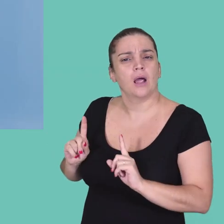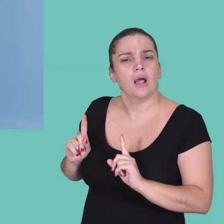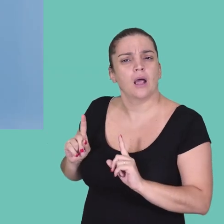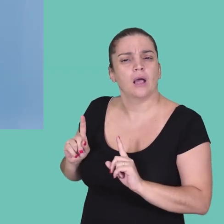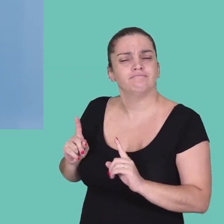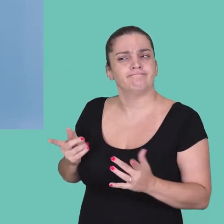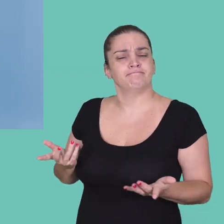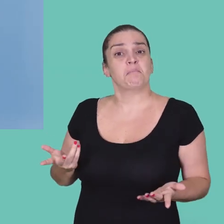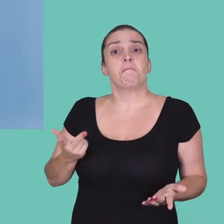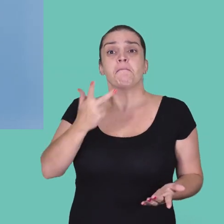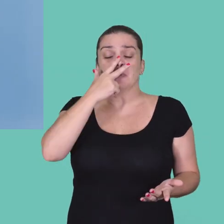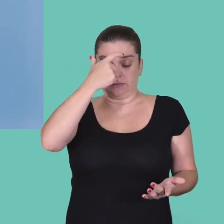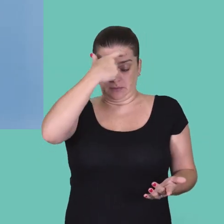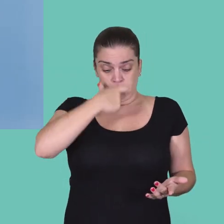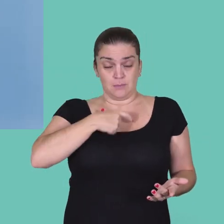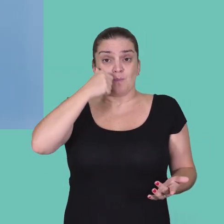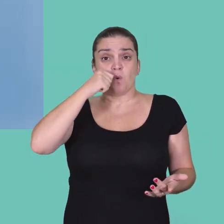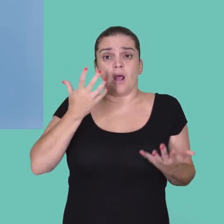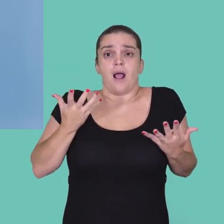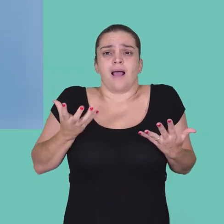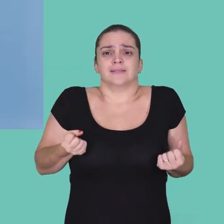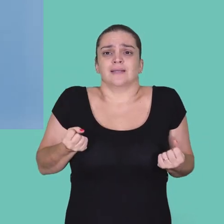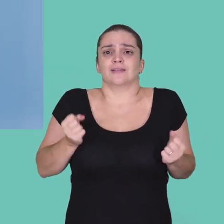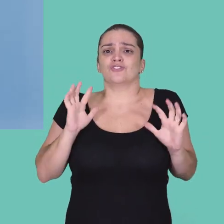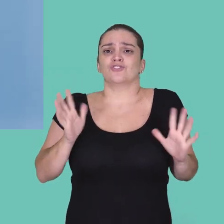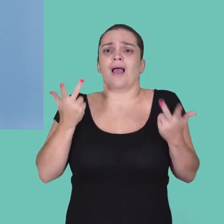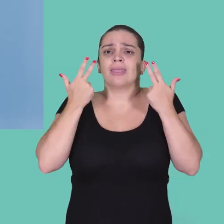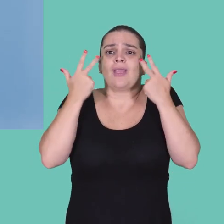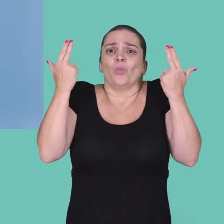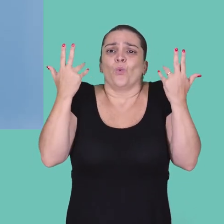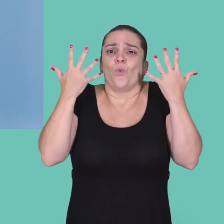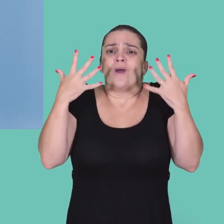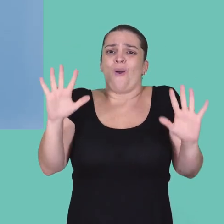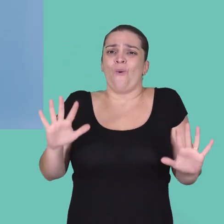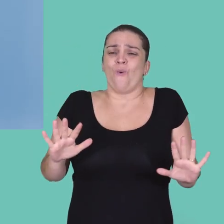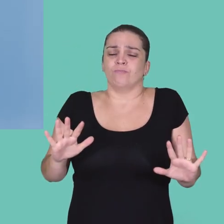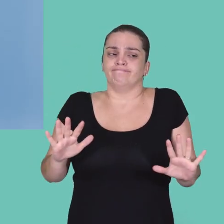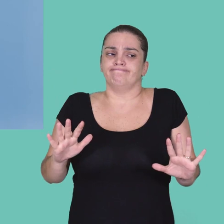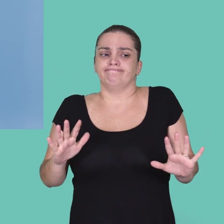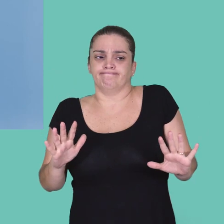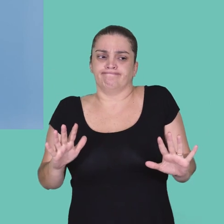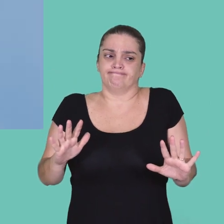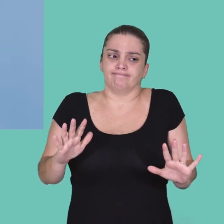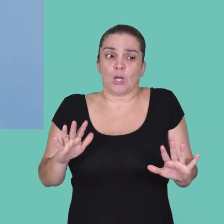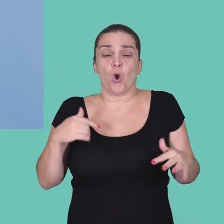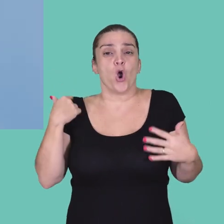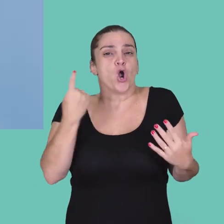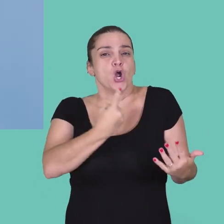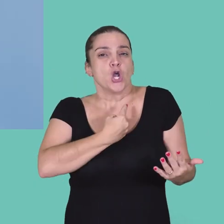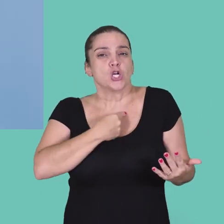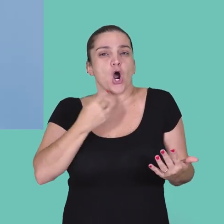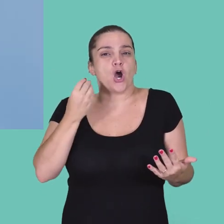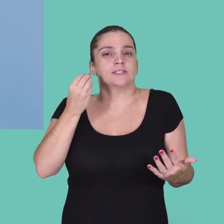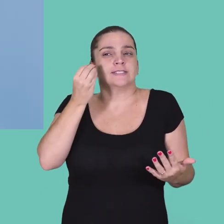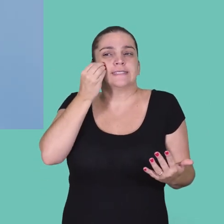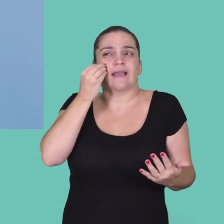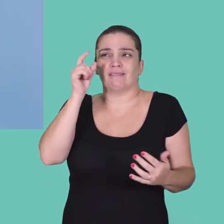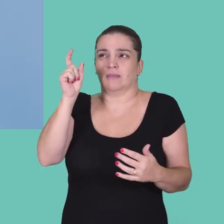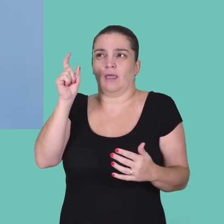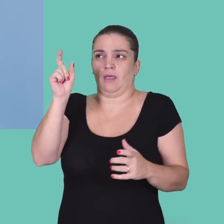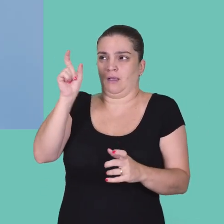mulheres naturalizavam essa questão. Então uma maneira da gente interferir nesses